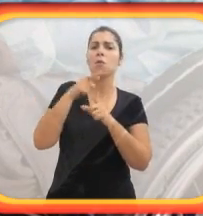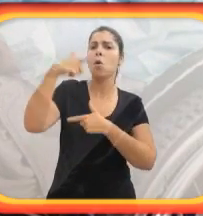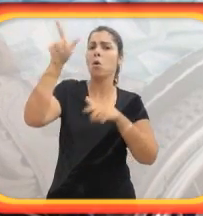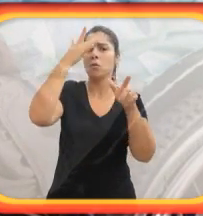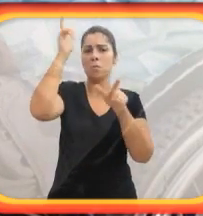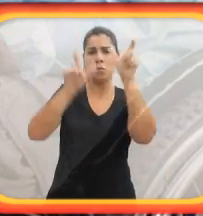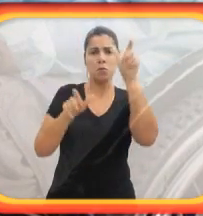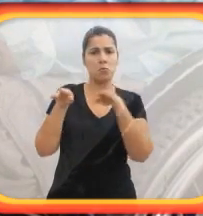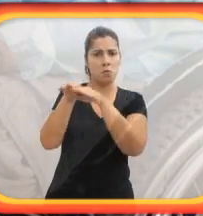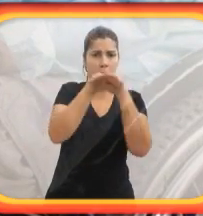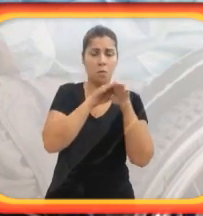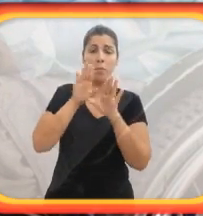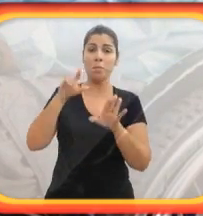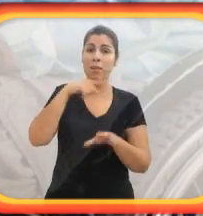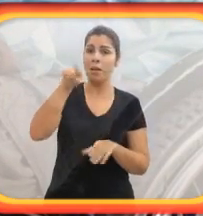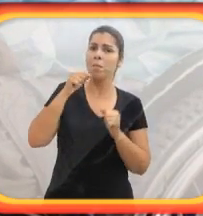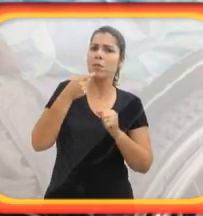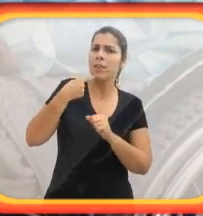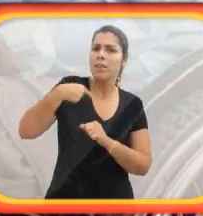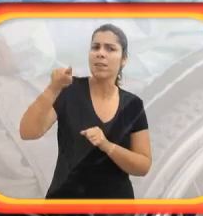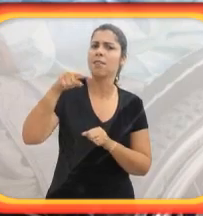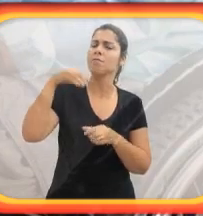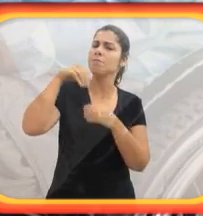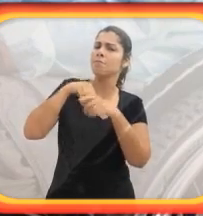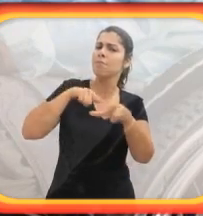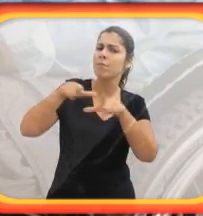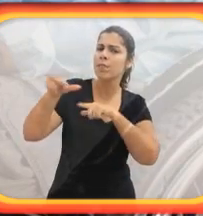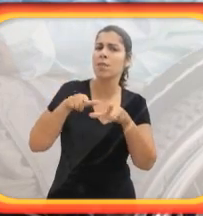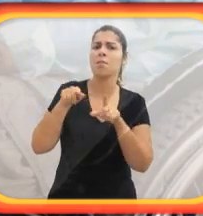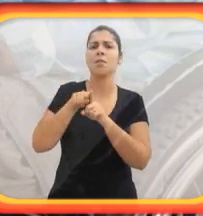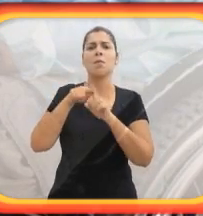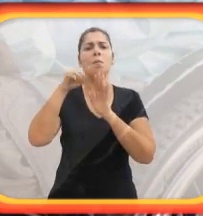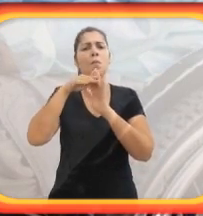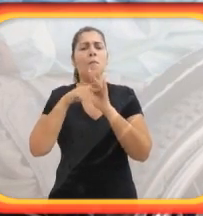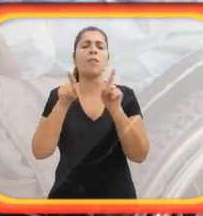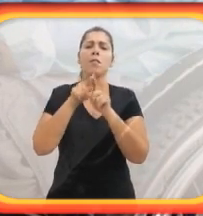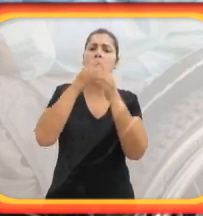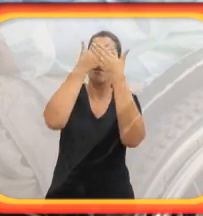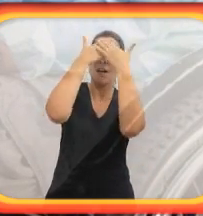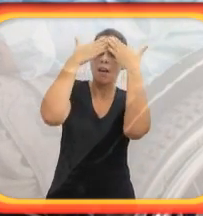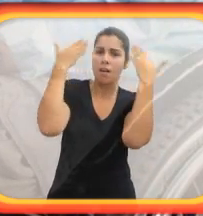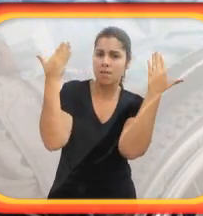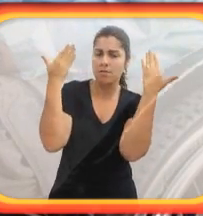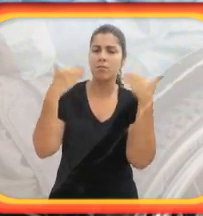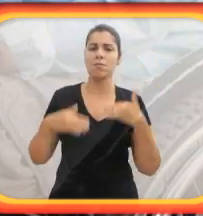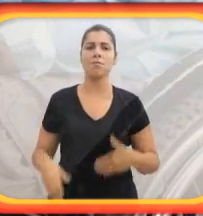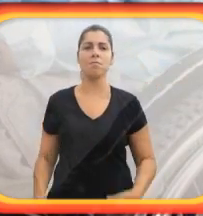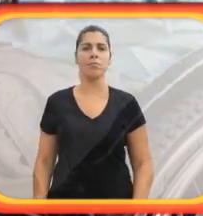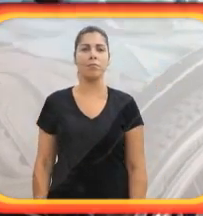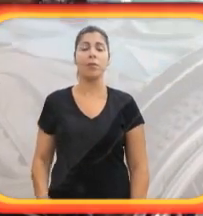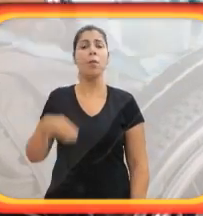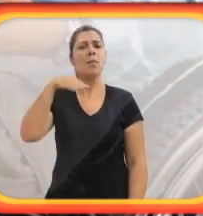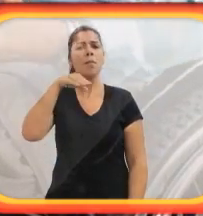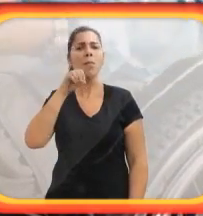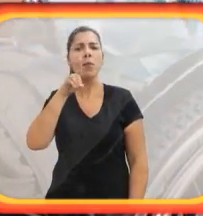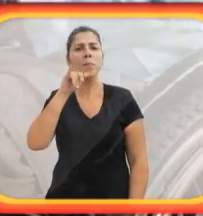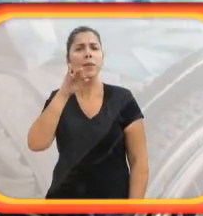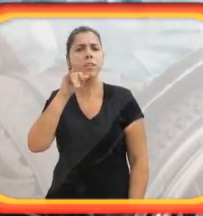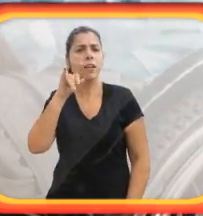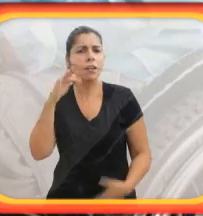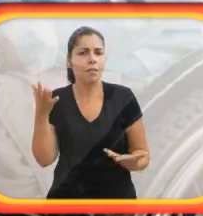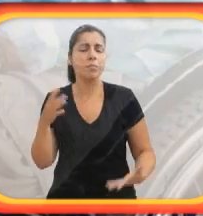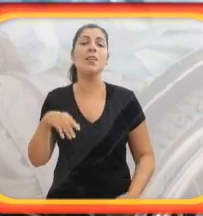ter vida social com as outras pessoas, para que elas possam ir e retornar do seu trabalho, de um programa de lazer. Mobilidade.